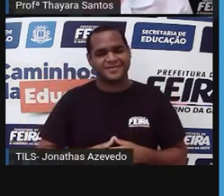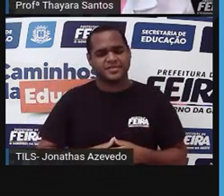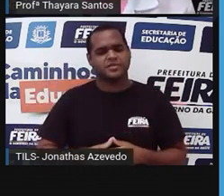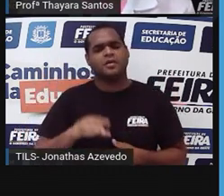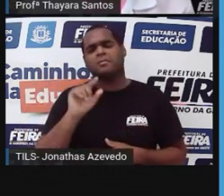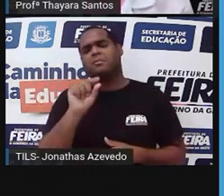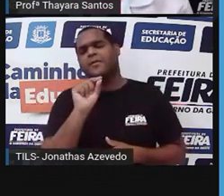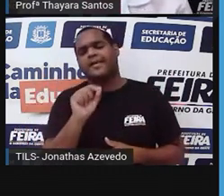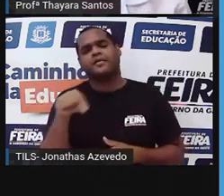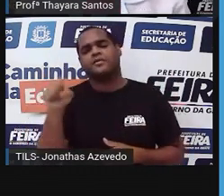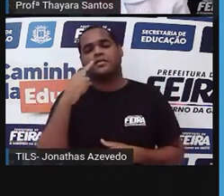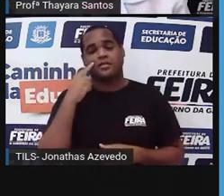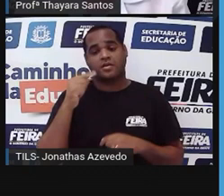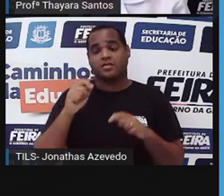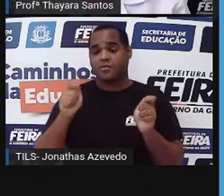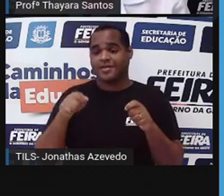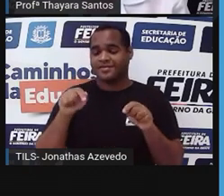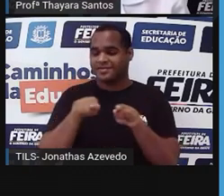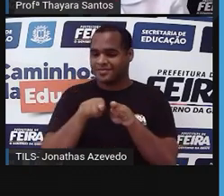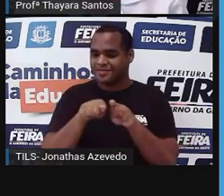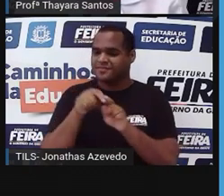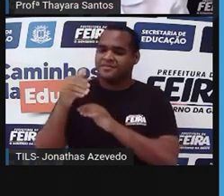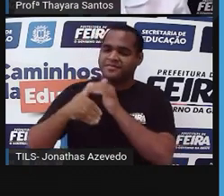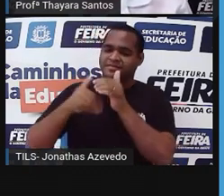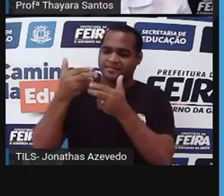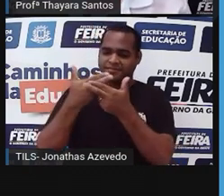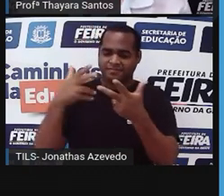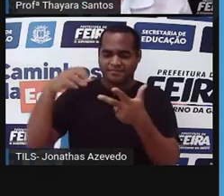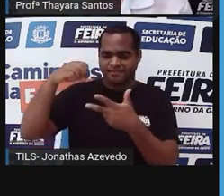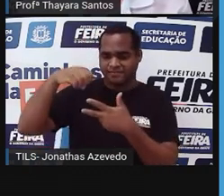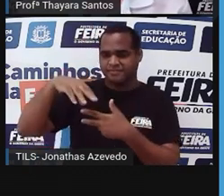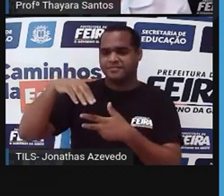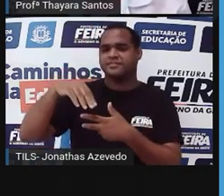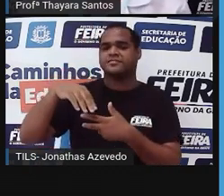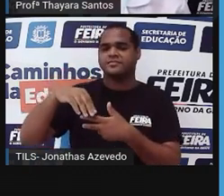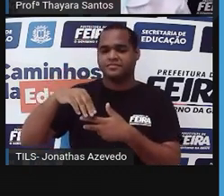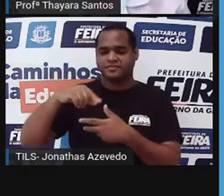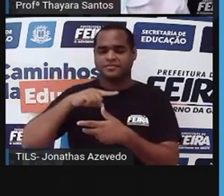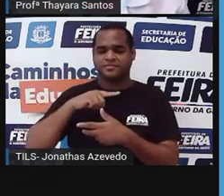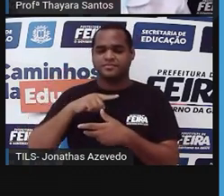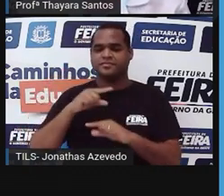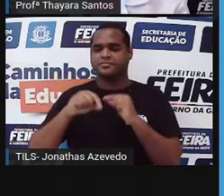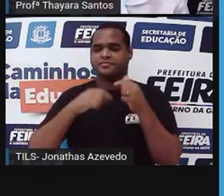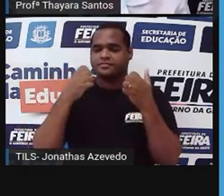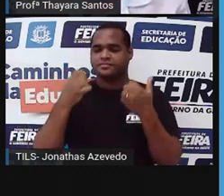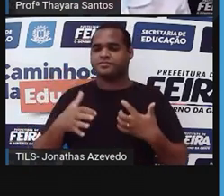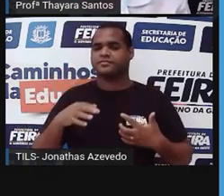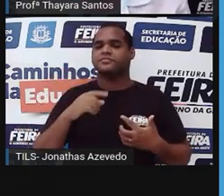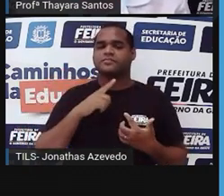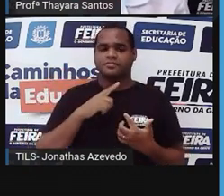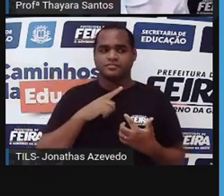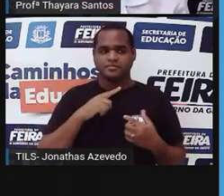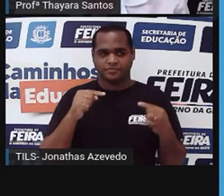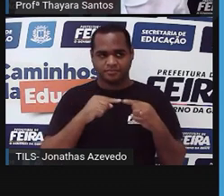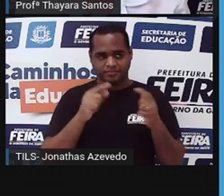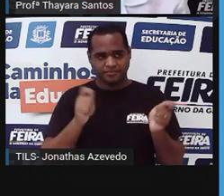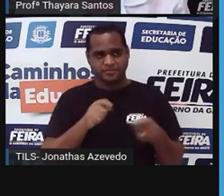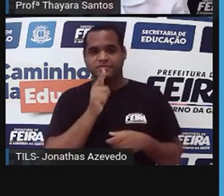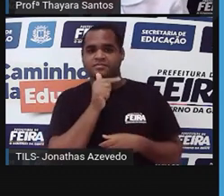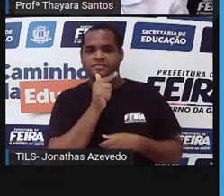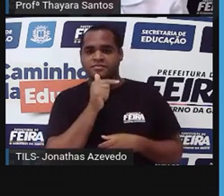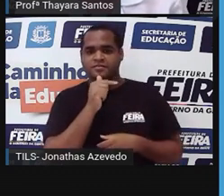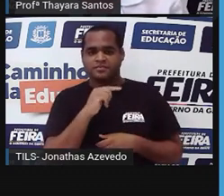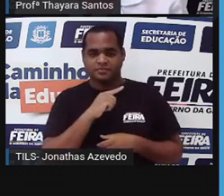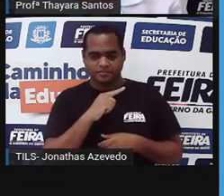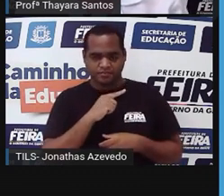também se desenvolvem em lugares sombreados e úmidos. Por quê? Porque elas também são dependentes da água para reprodução. A água